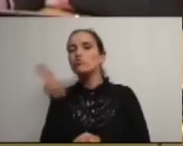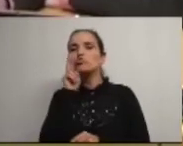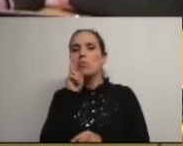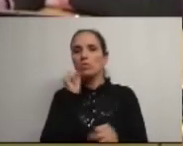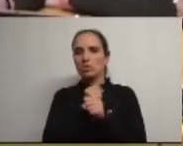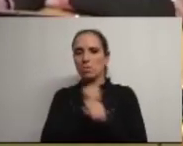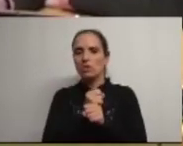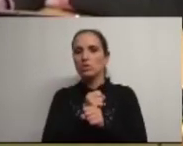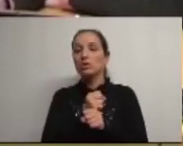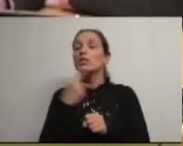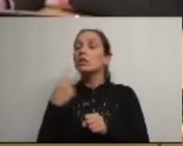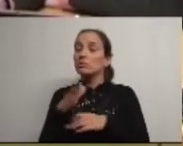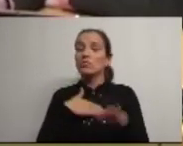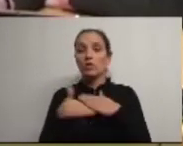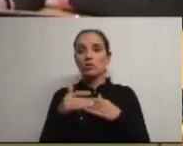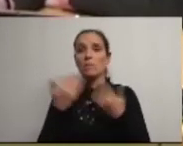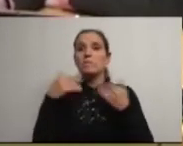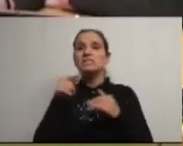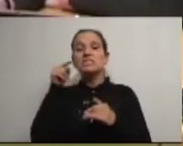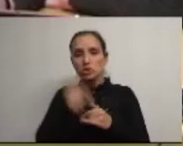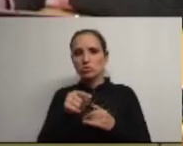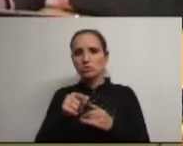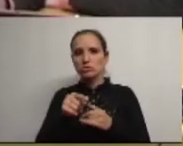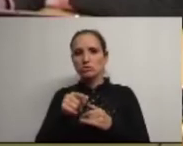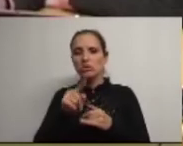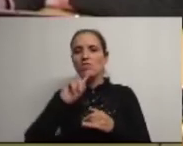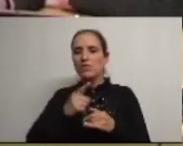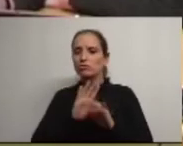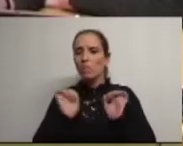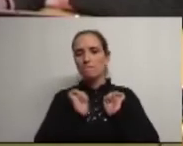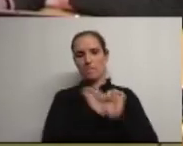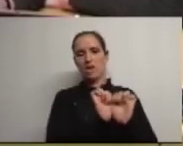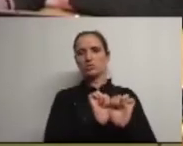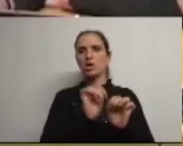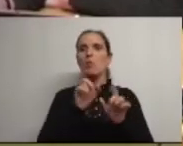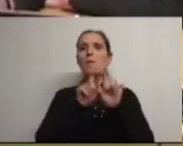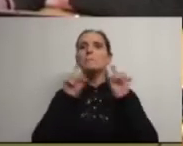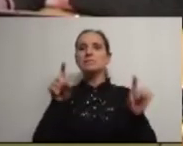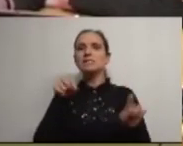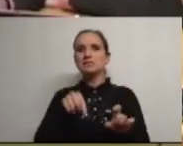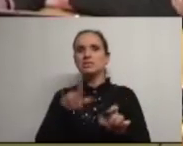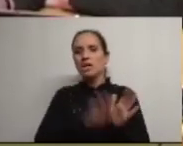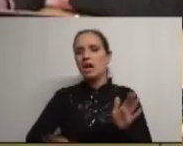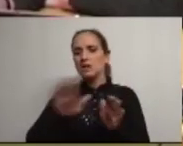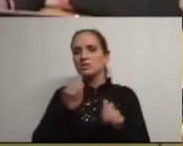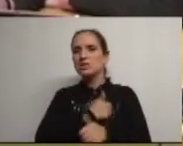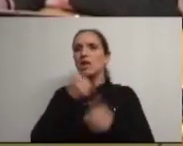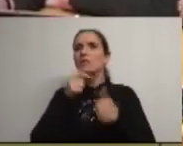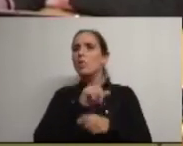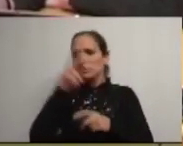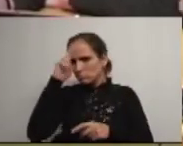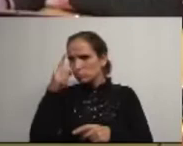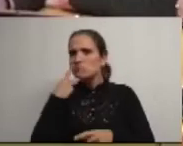trabalho temos feito mas isto merece e é tudo para eles os empresários deste concelho estão a mostrar que são